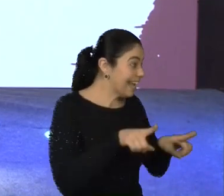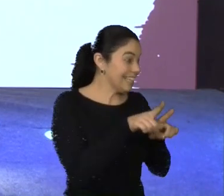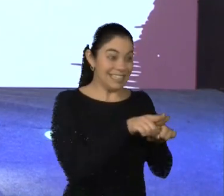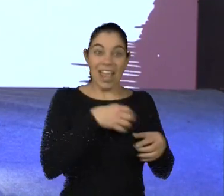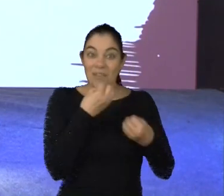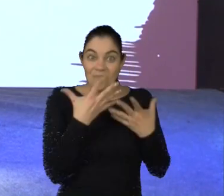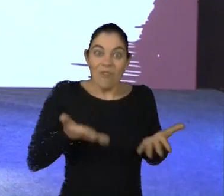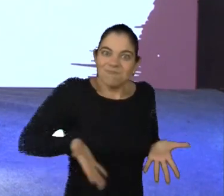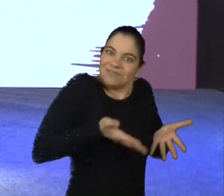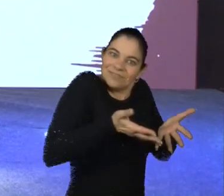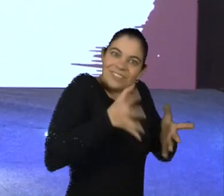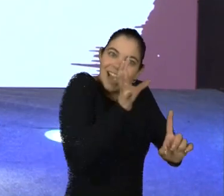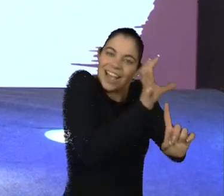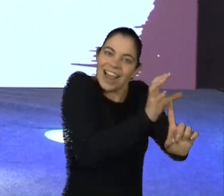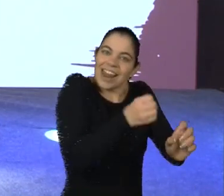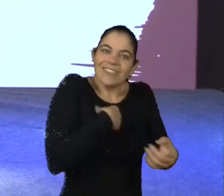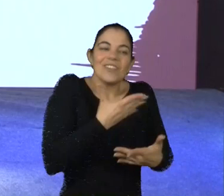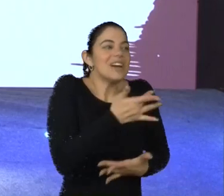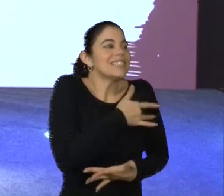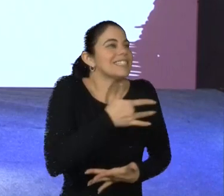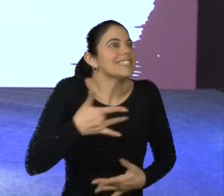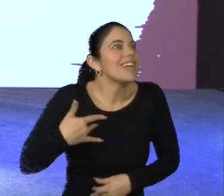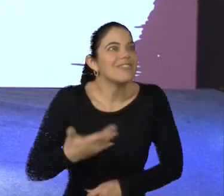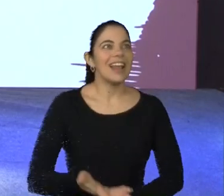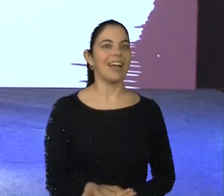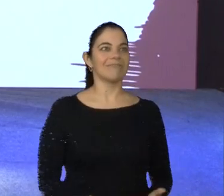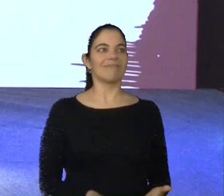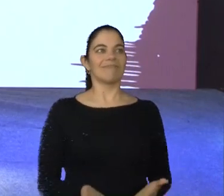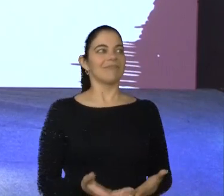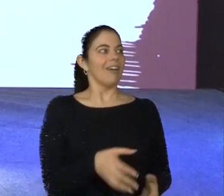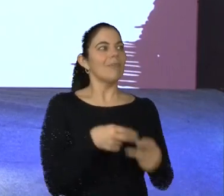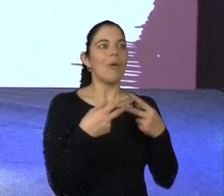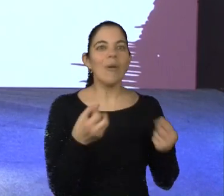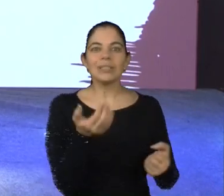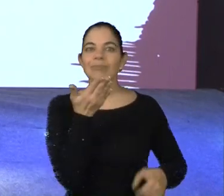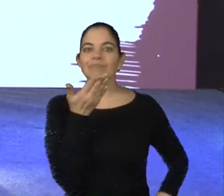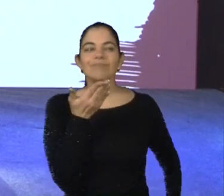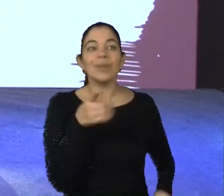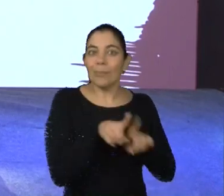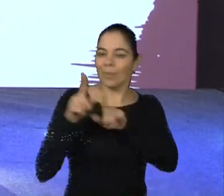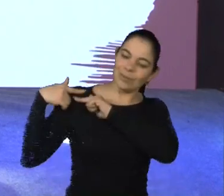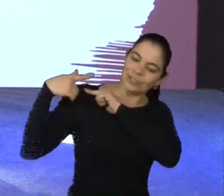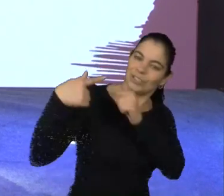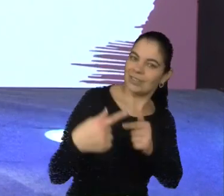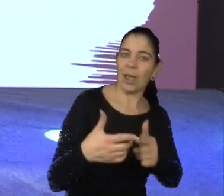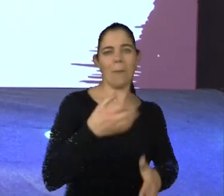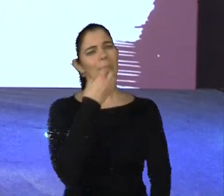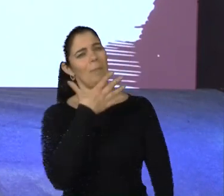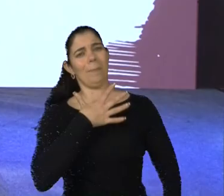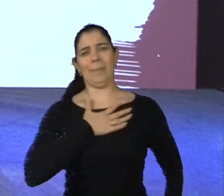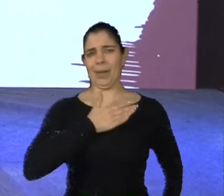boas. quando a gente escolhe uma nutrição saudável, boa para a minha genética, boa para mim.